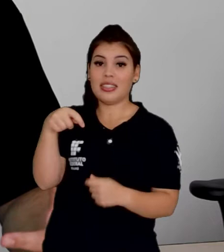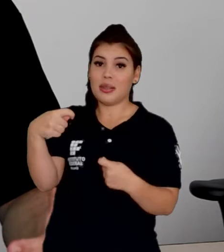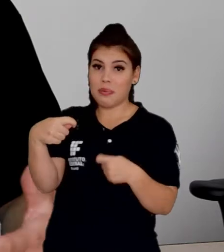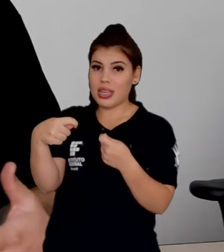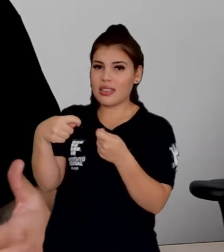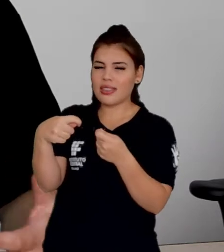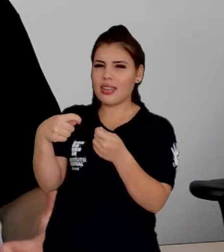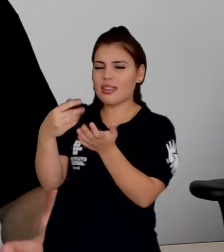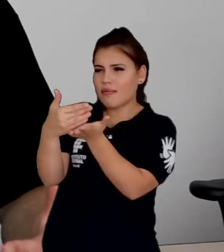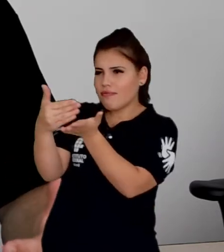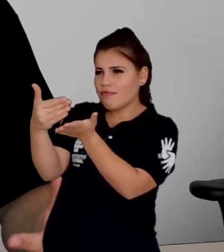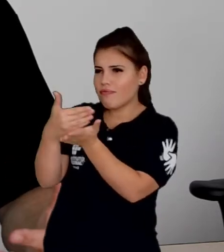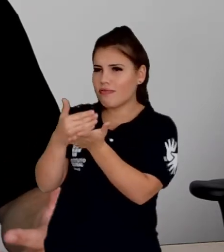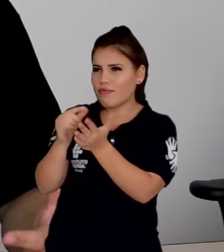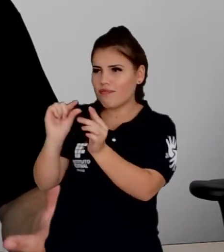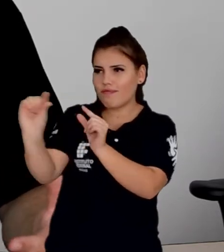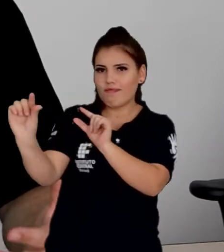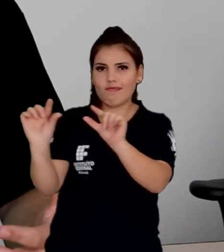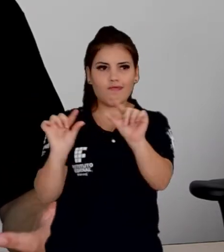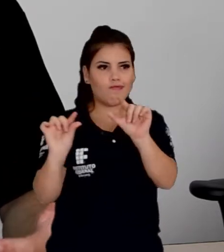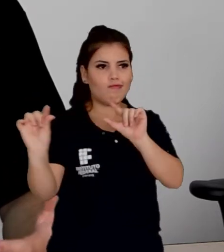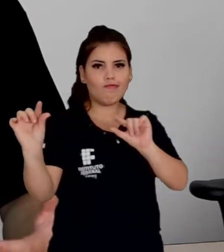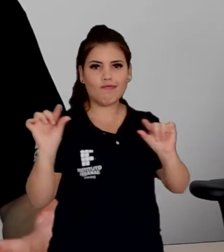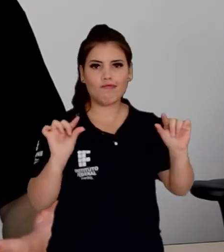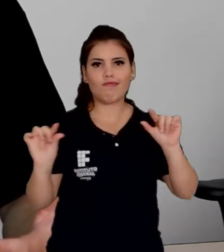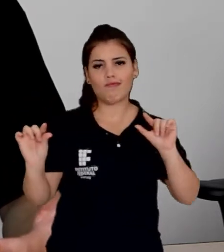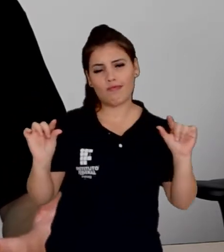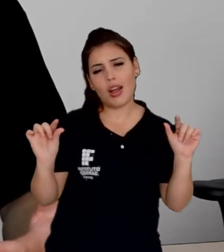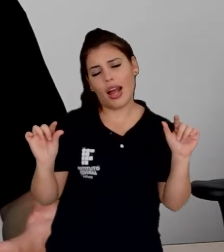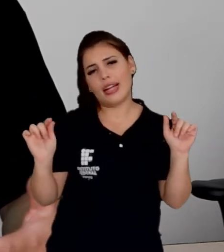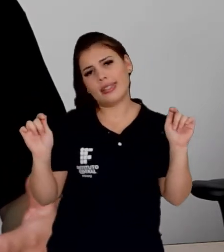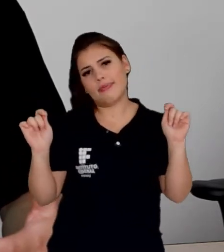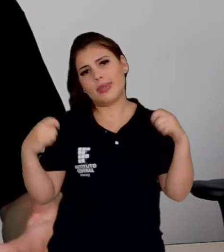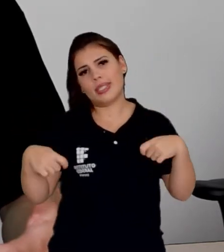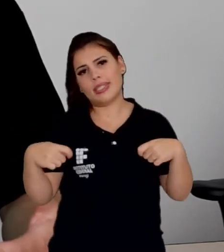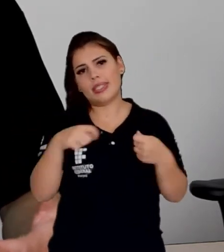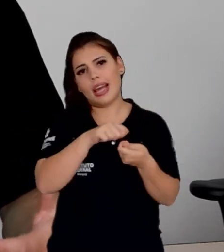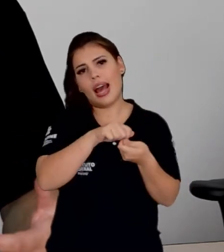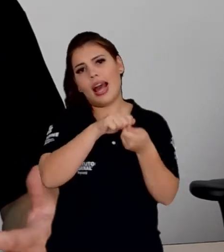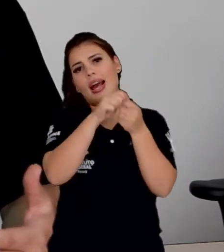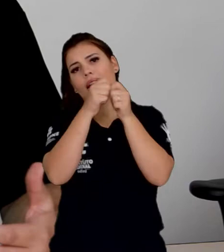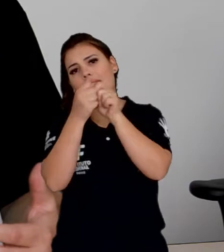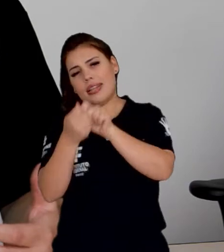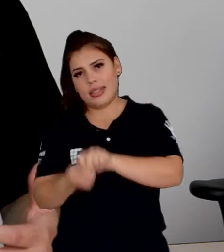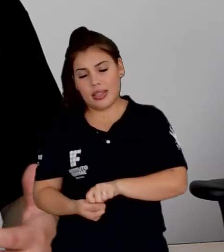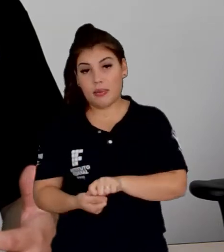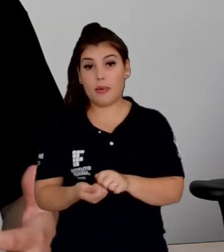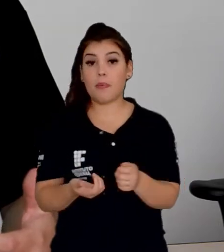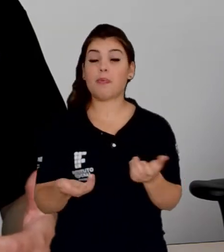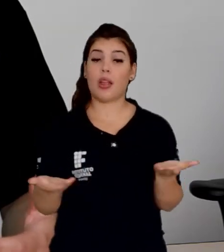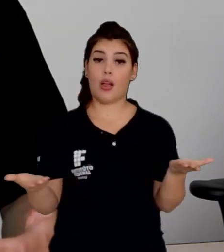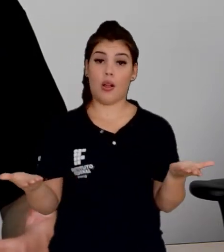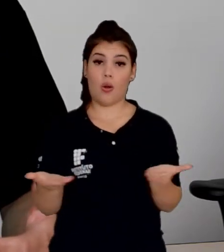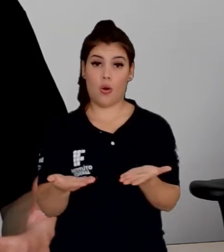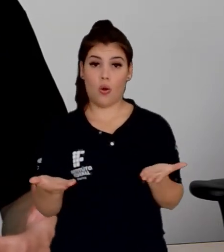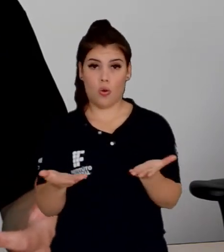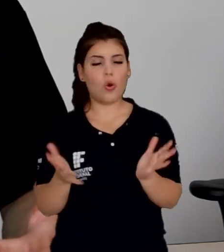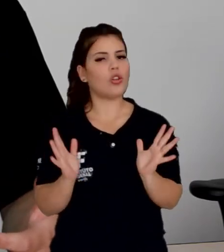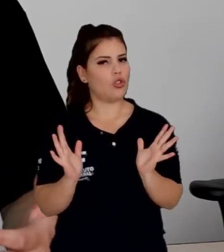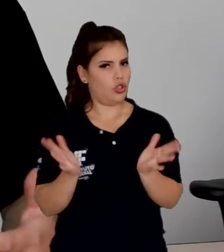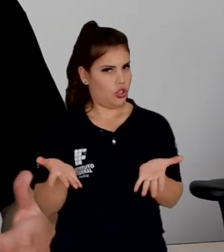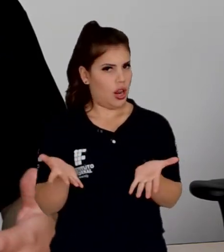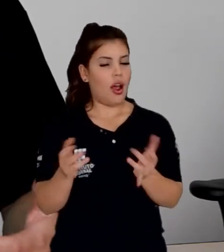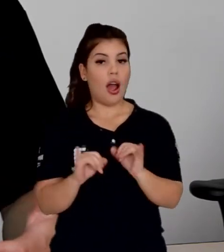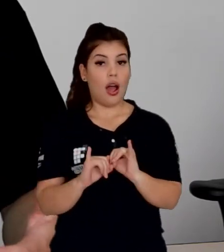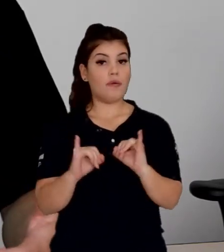espaço, desse consumo de armazenamento, para que as contas estejam adequadas. Nós estamos iniciando agora, por uma